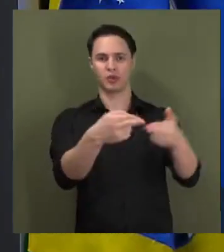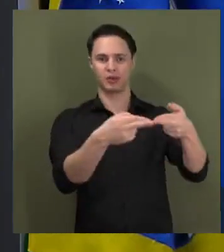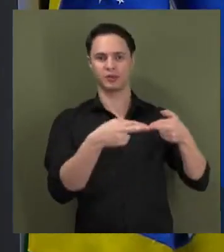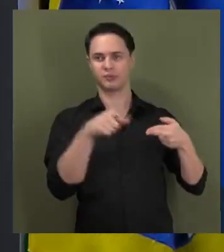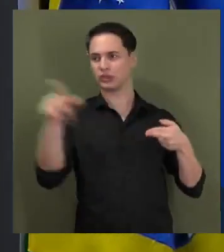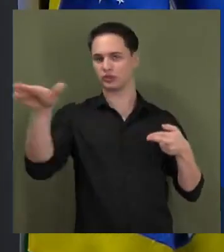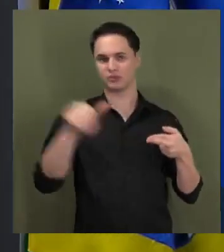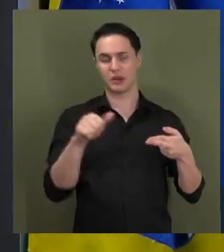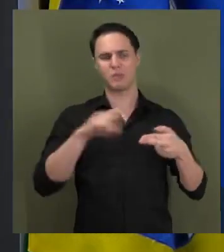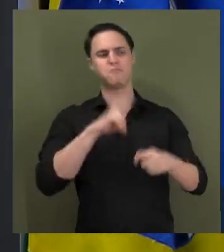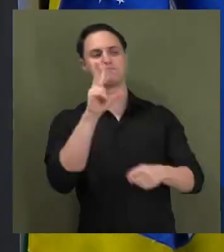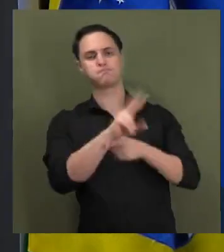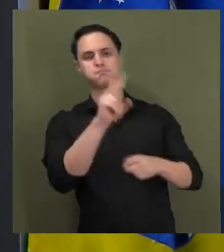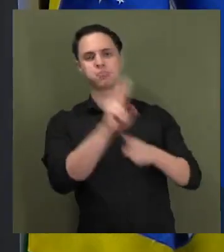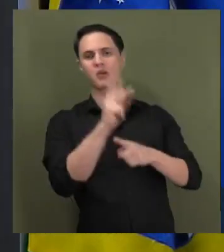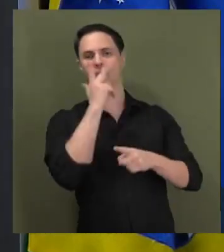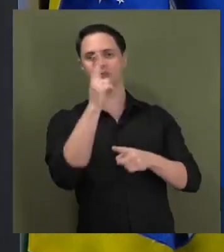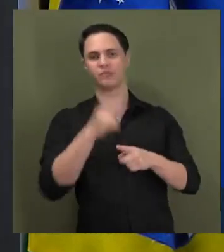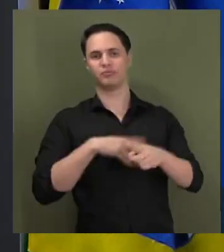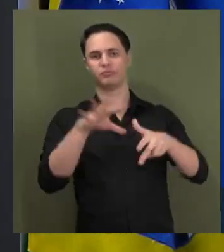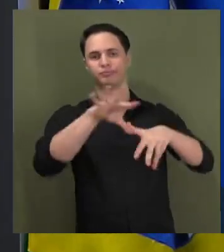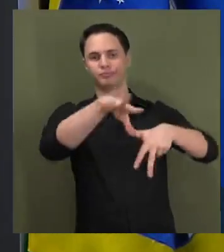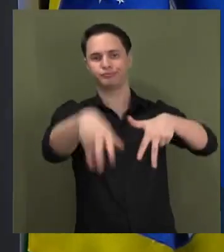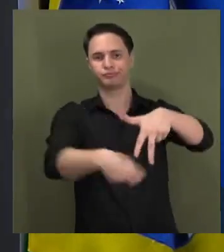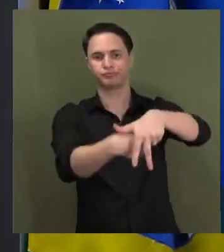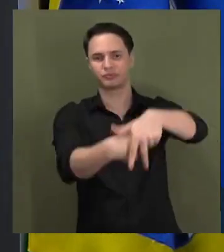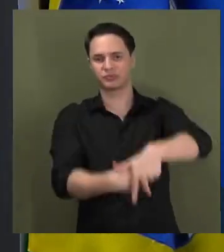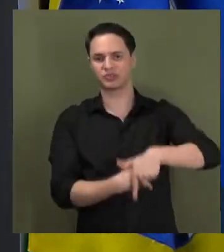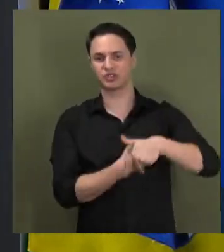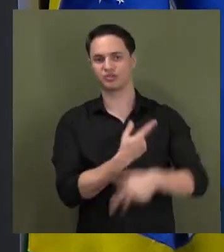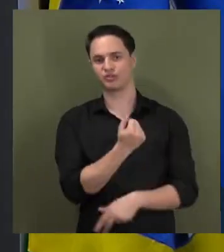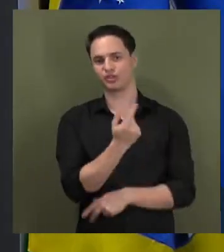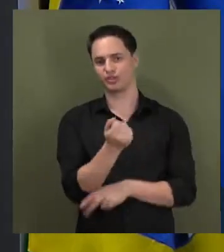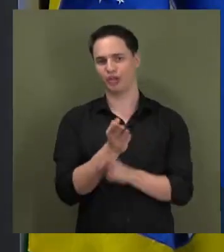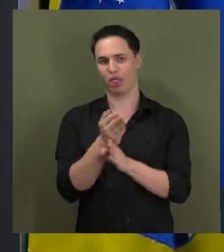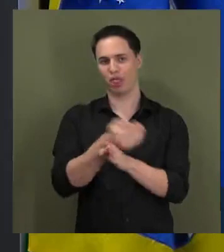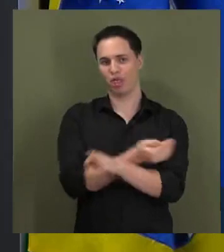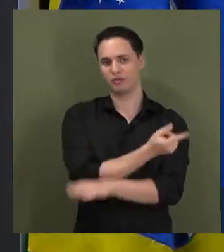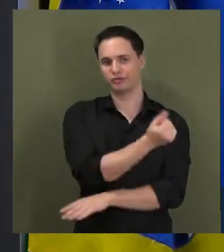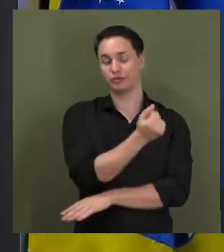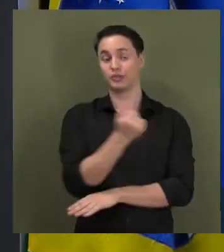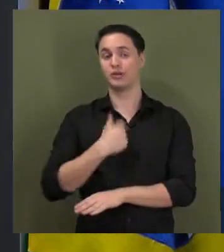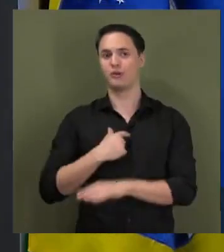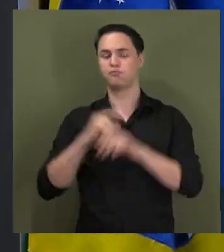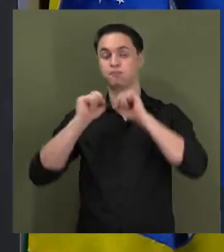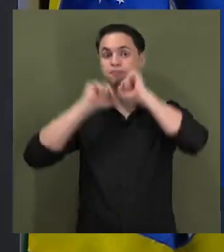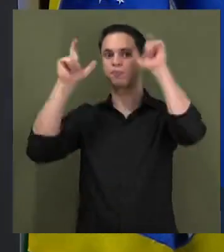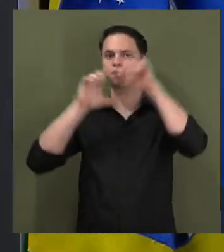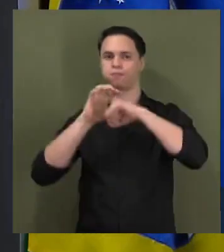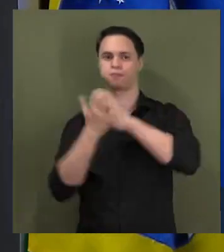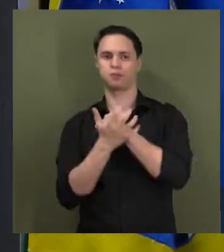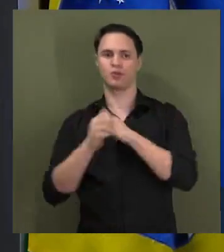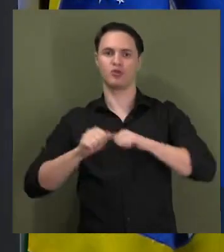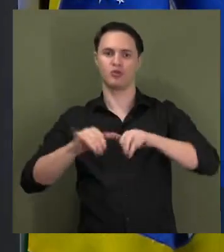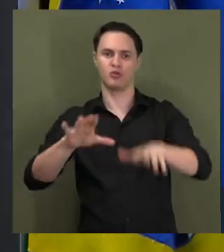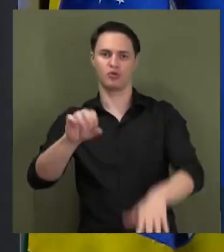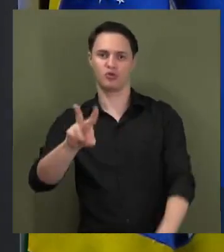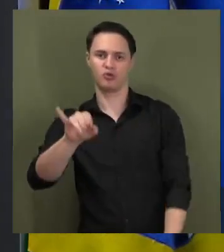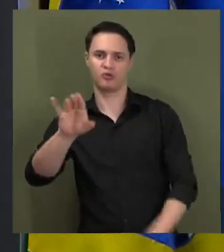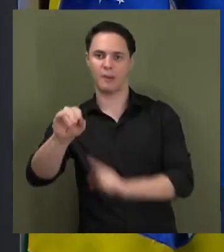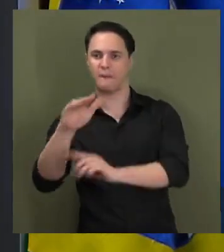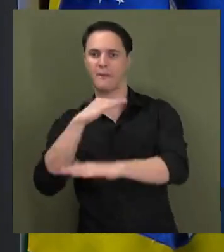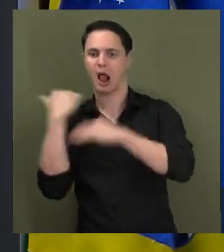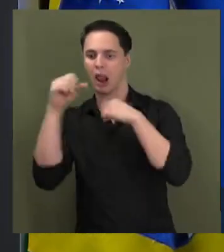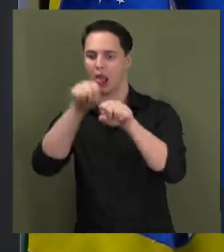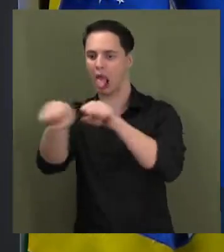um crime de desvio de corrupção no auge da pandemia, que estava levando à morte pacientes